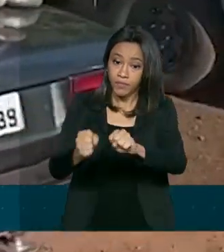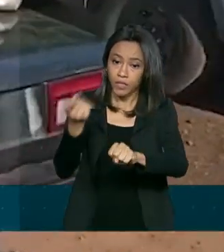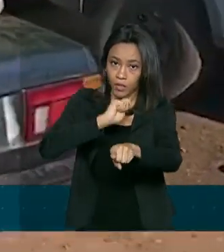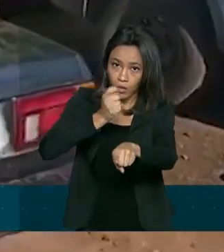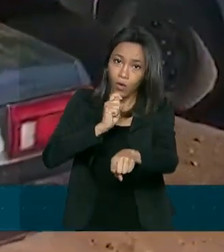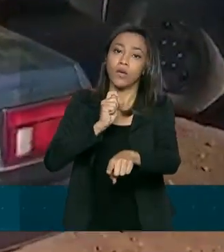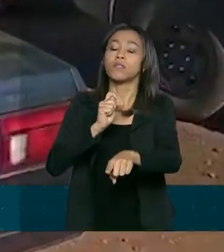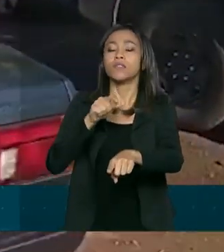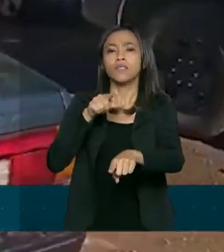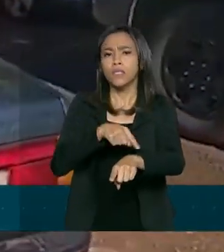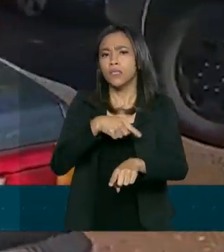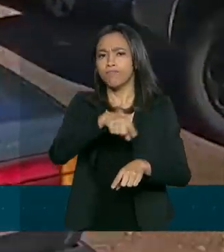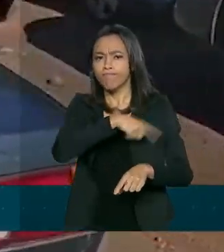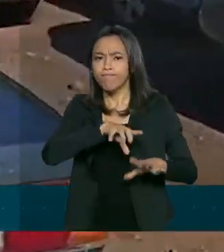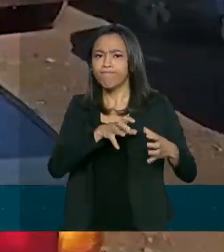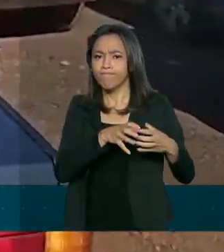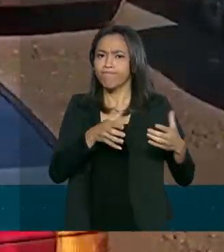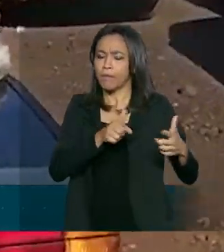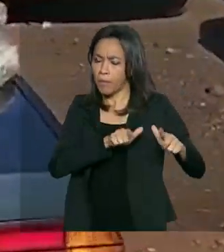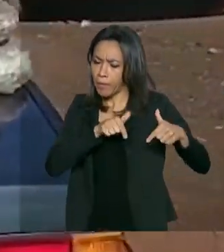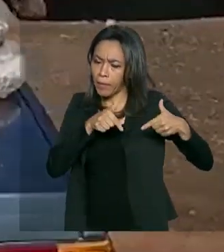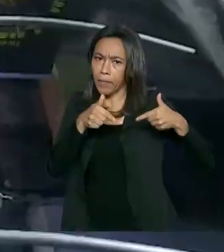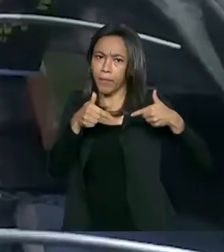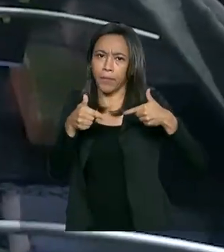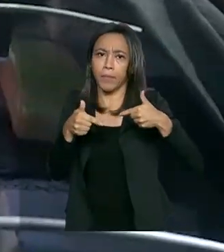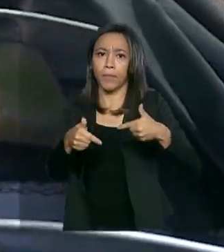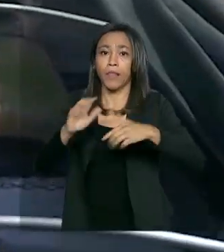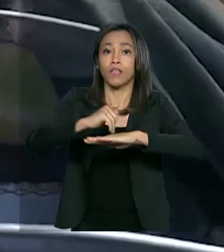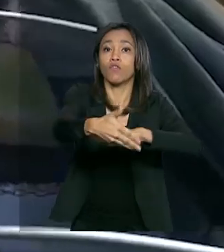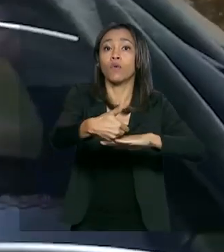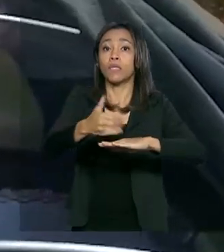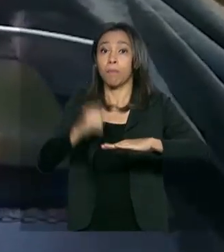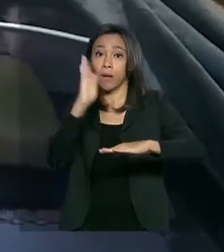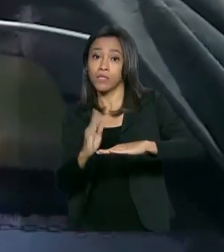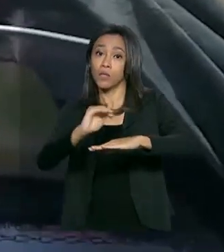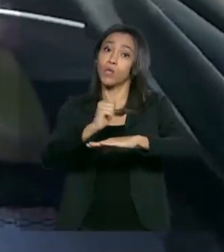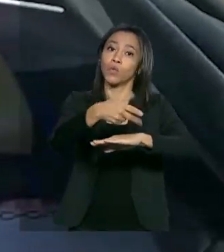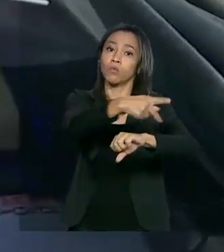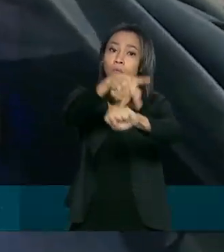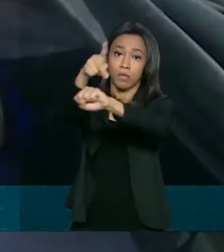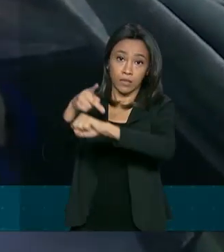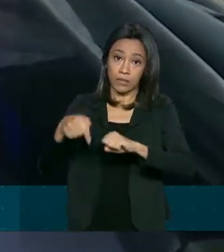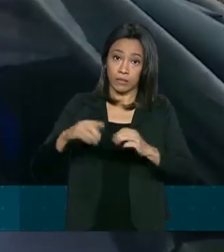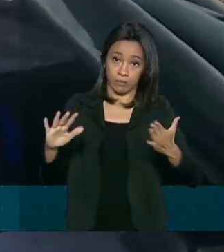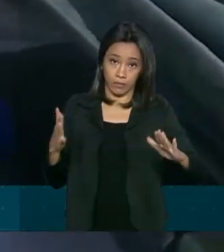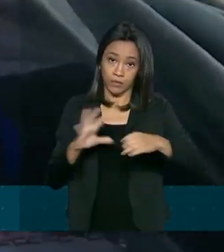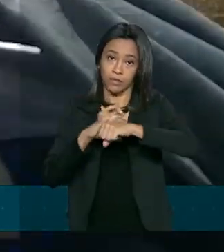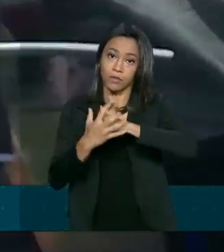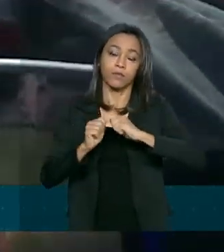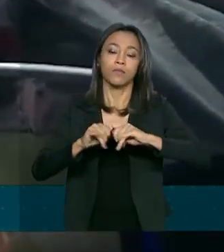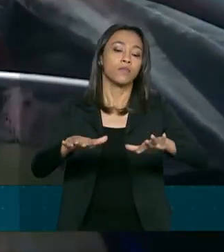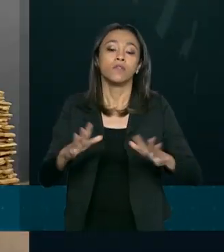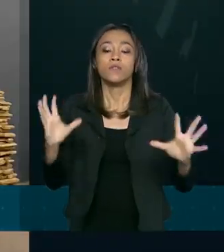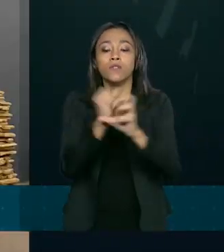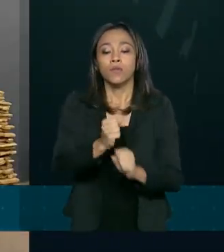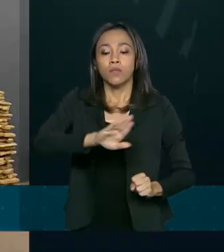intensificou o trabalho de barreiras sanitárias nas fronteiras após a epidemia do Covid-19. No total, foram